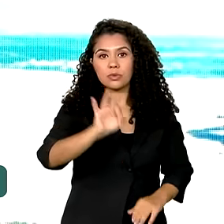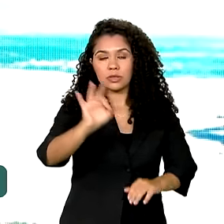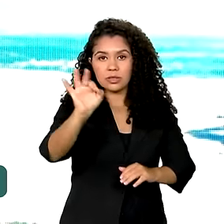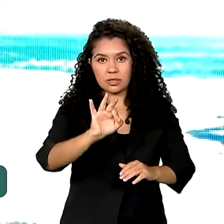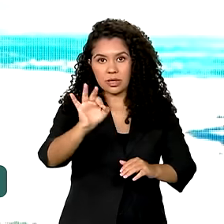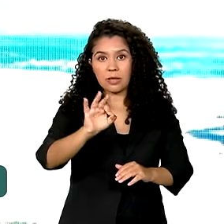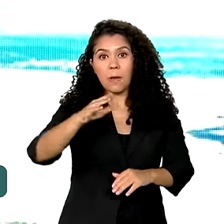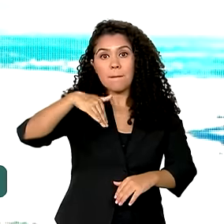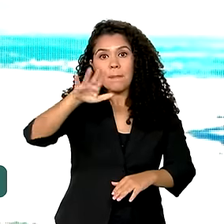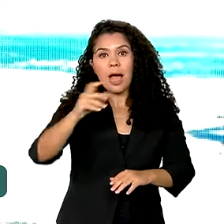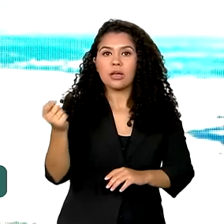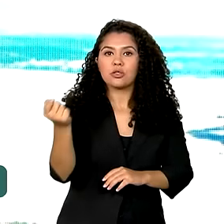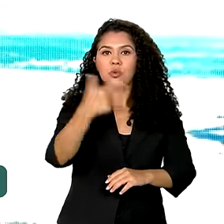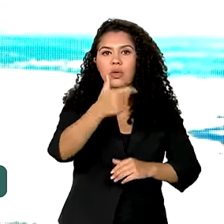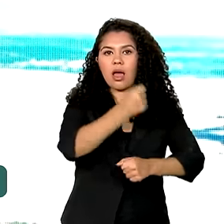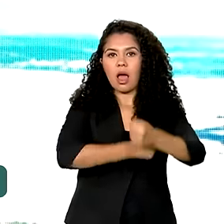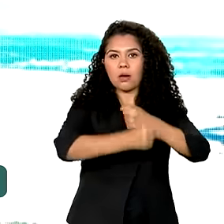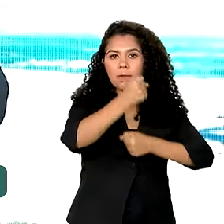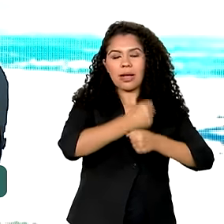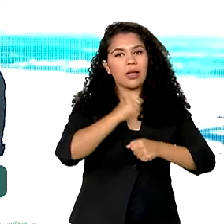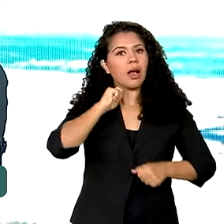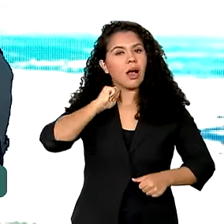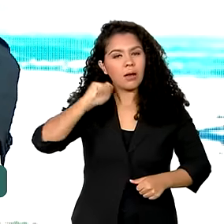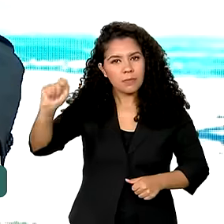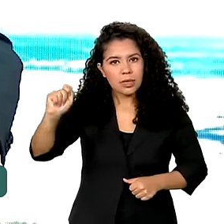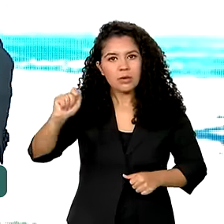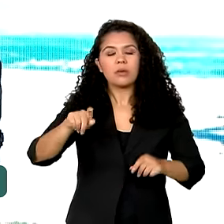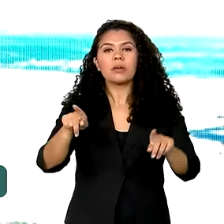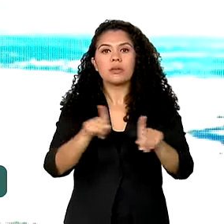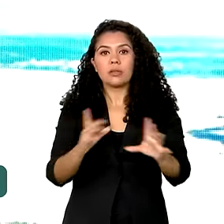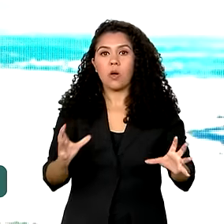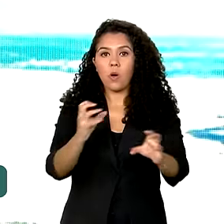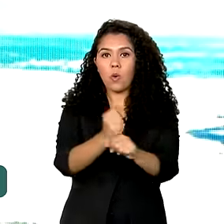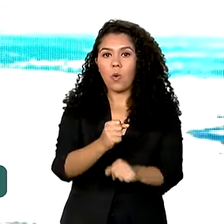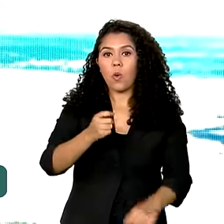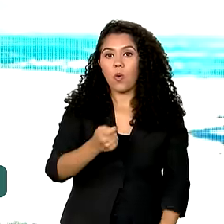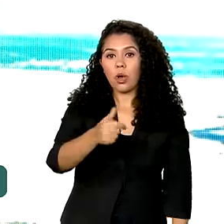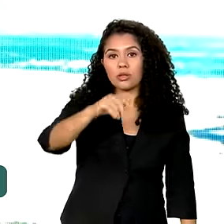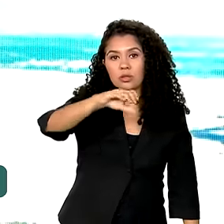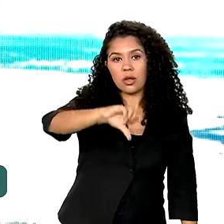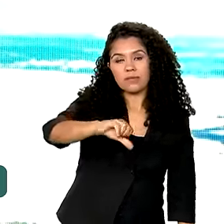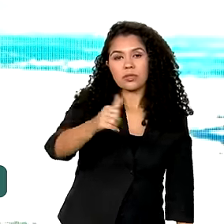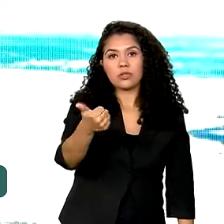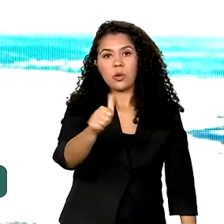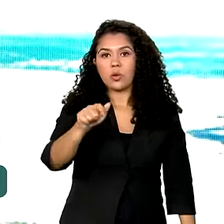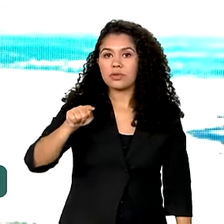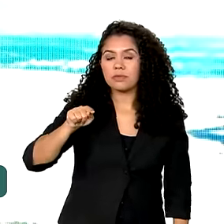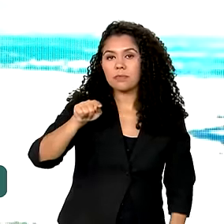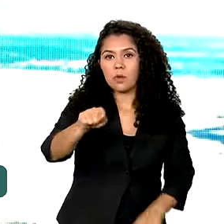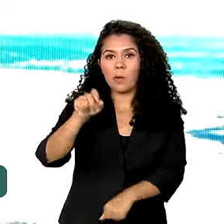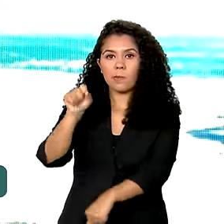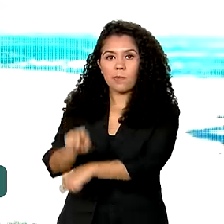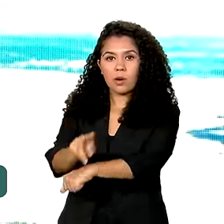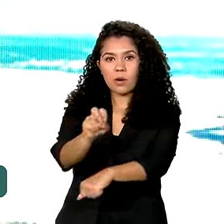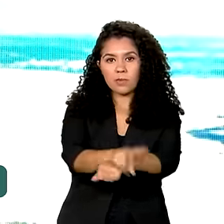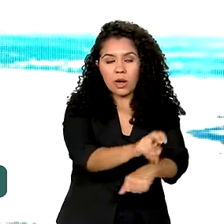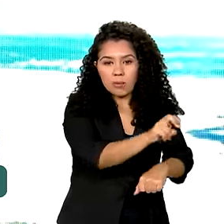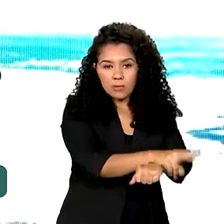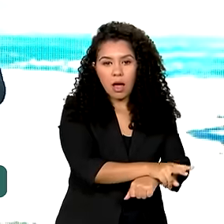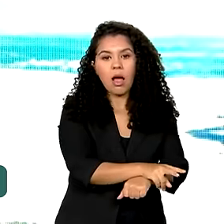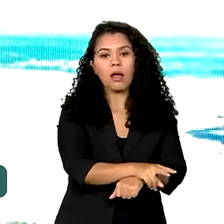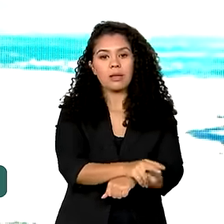passado. E nos novos meses foram quase 911 mil empregos nos quatro primeiros meses do ano,